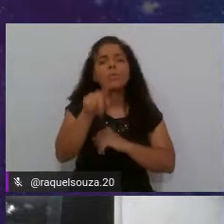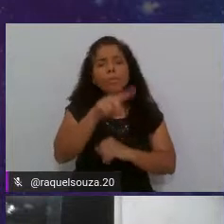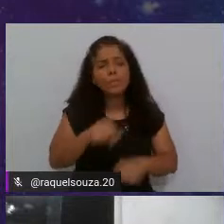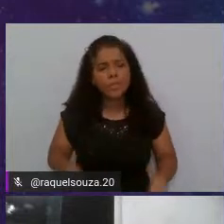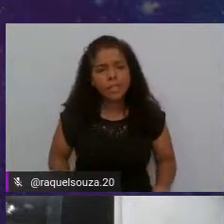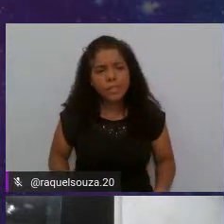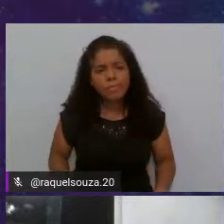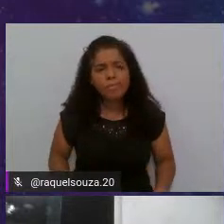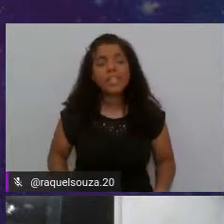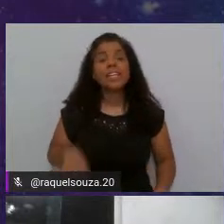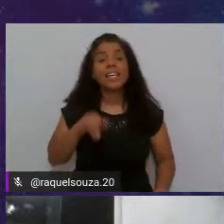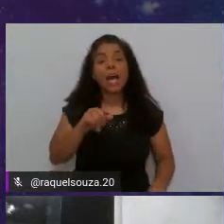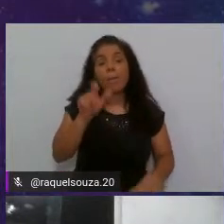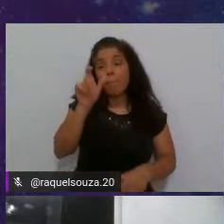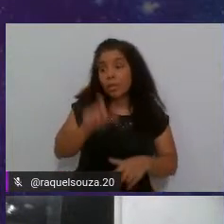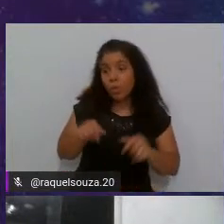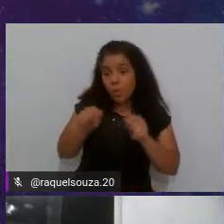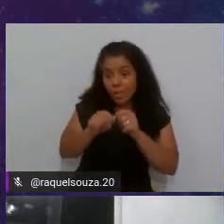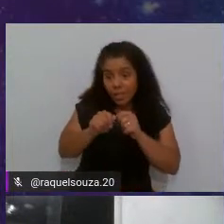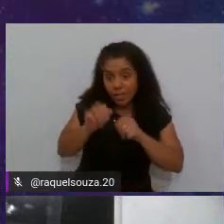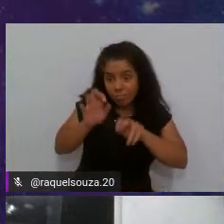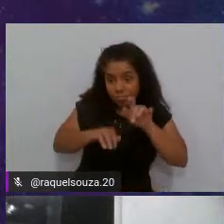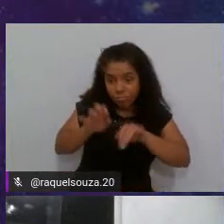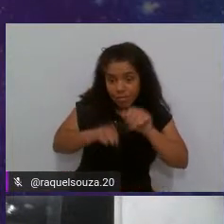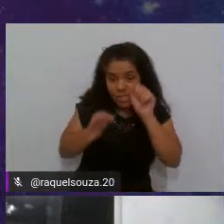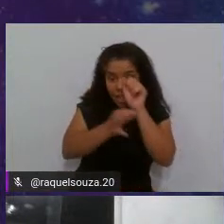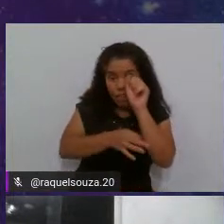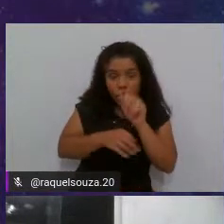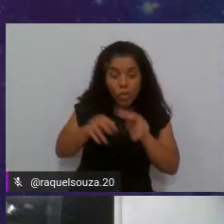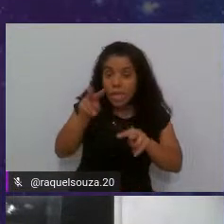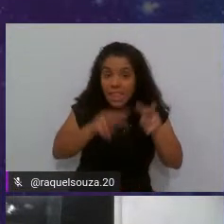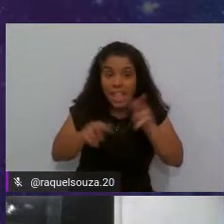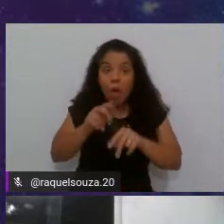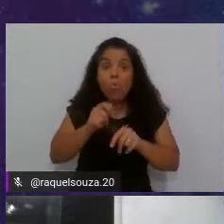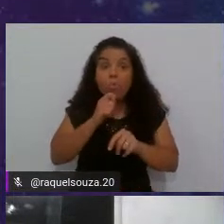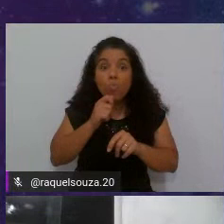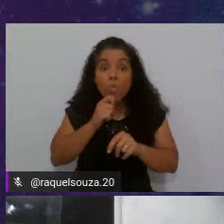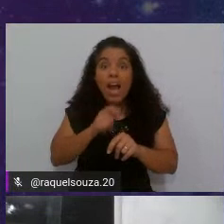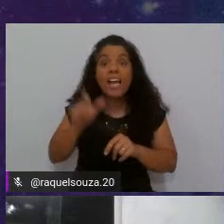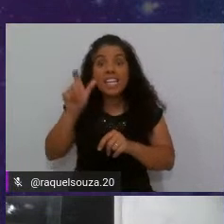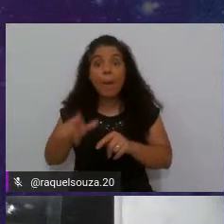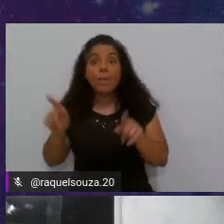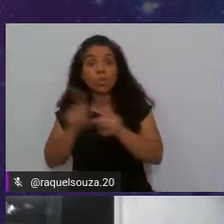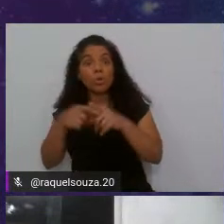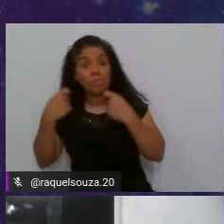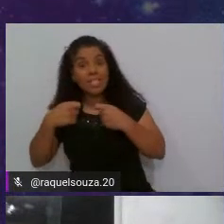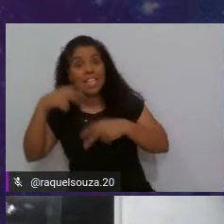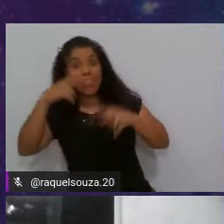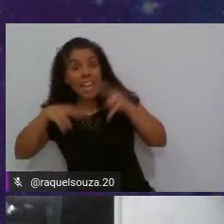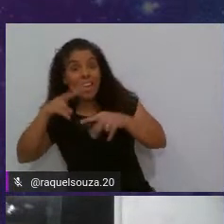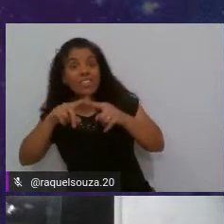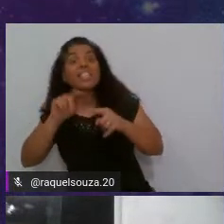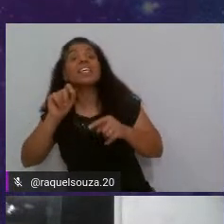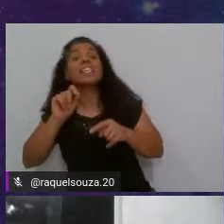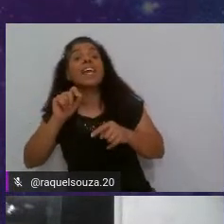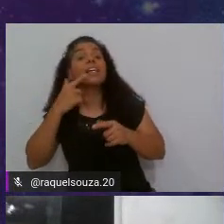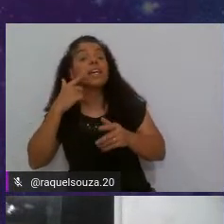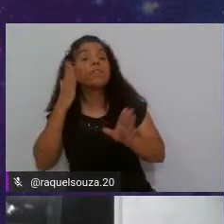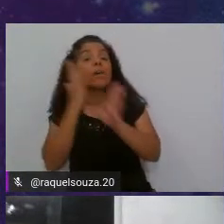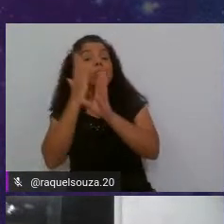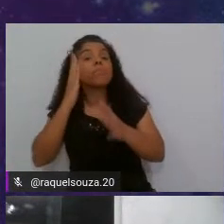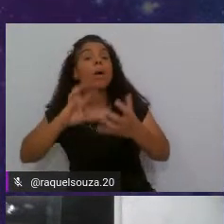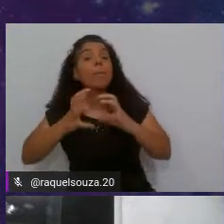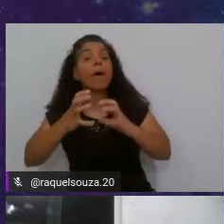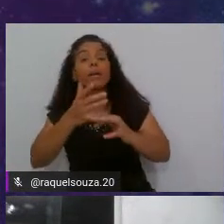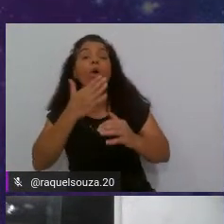quem submeteu não conferiu o código e o revisor também não conferiu, quem vai pegar esse bug